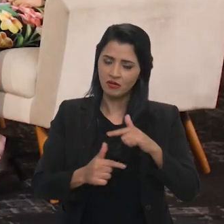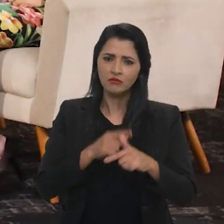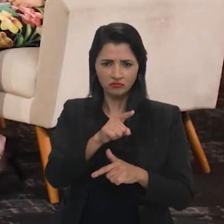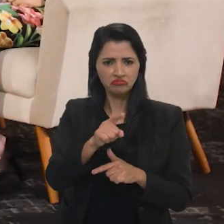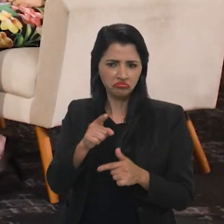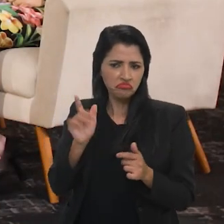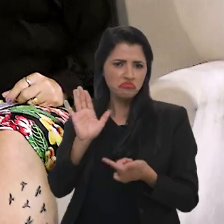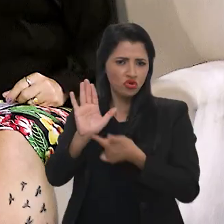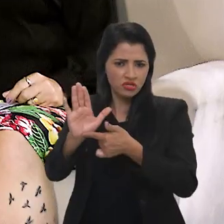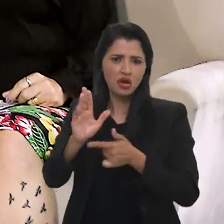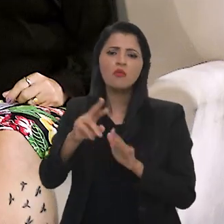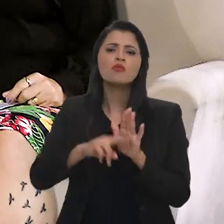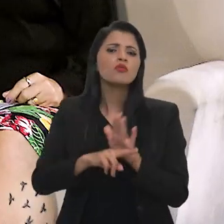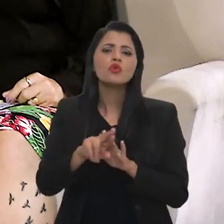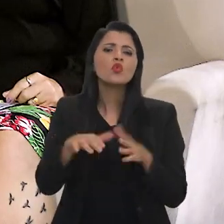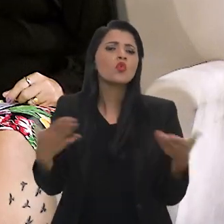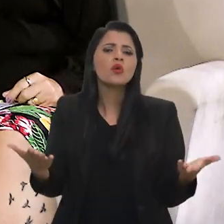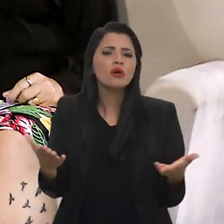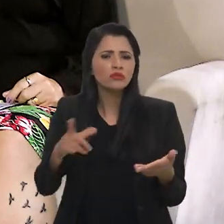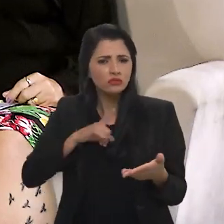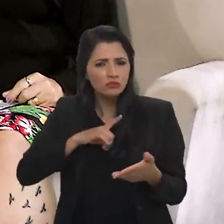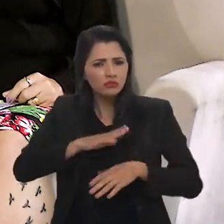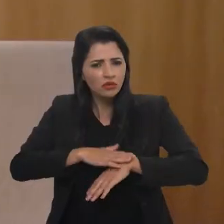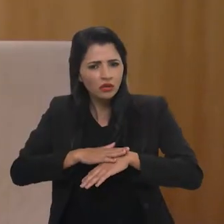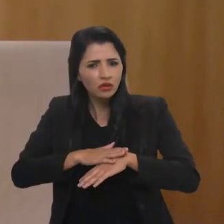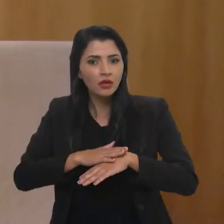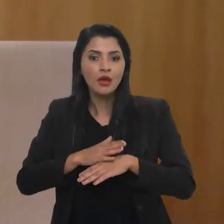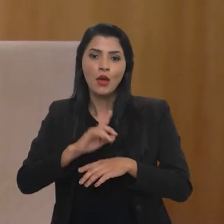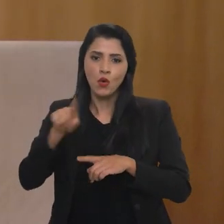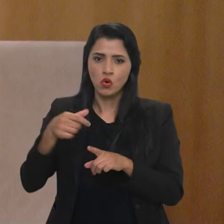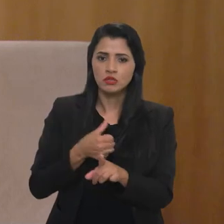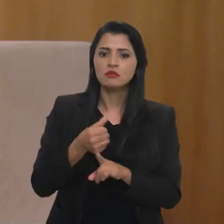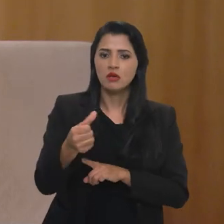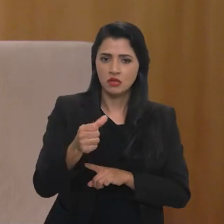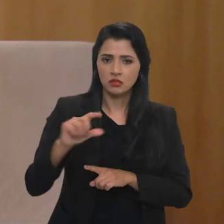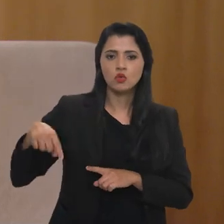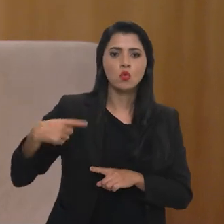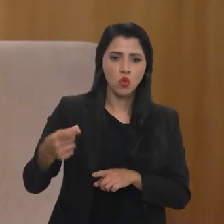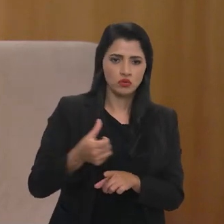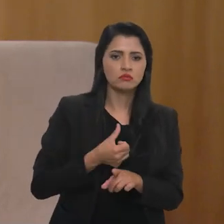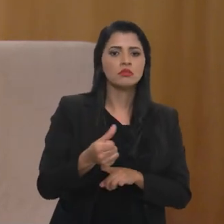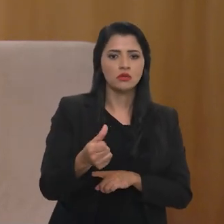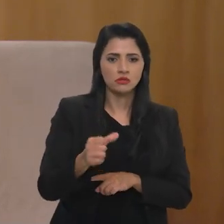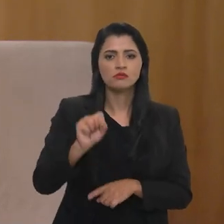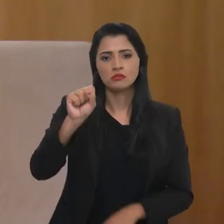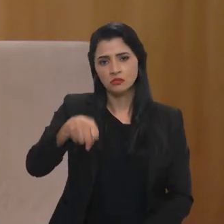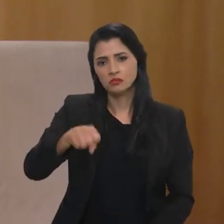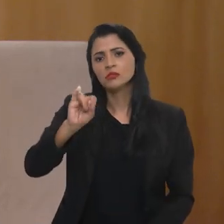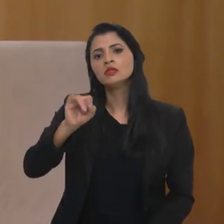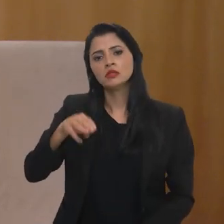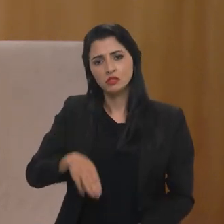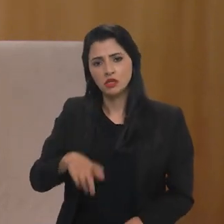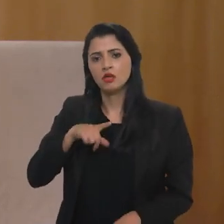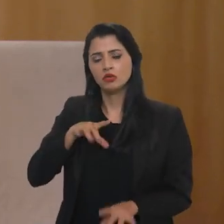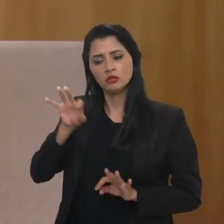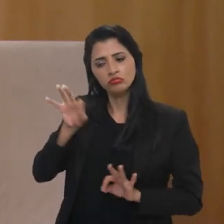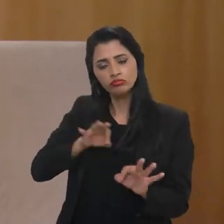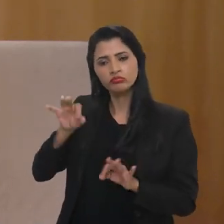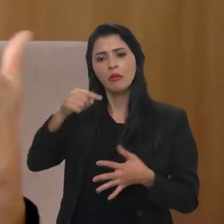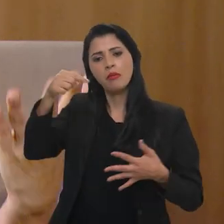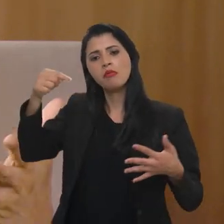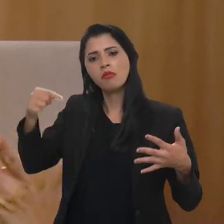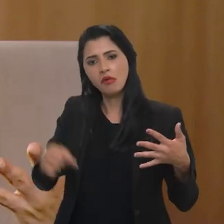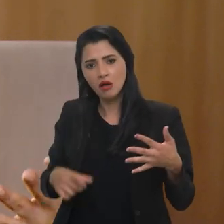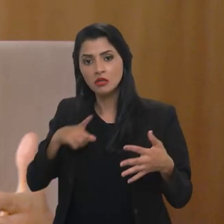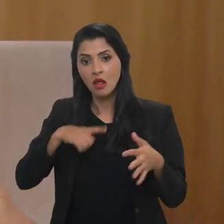apresentar uma regulamentação disso quando, assim, existe um... No próximo semestre. No próximo semestre, sim. A gente está trabalhando essas questões.